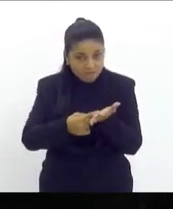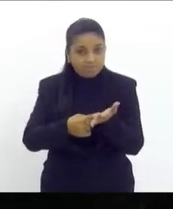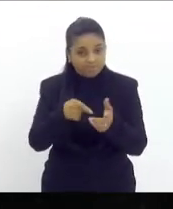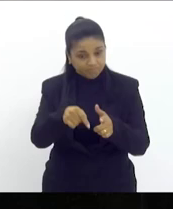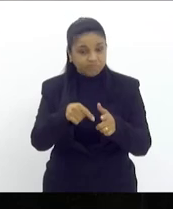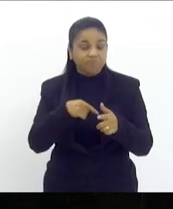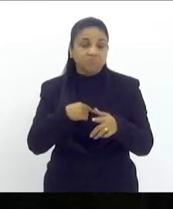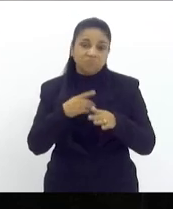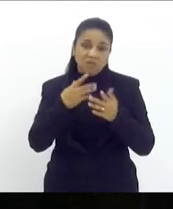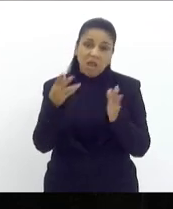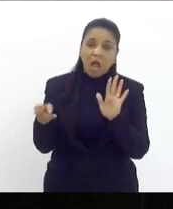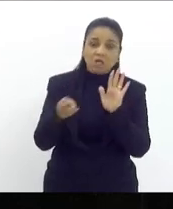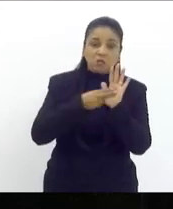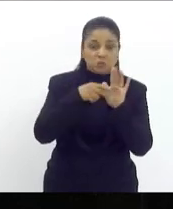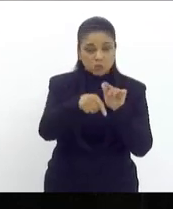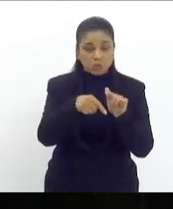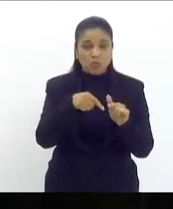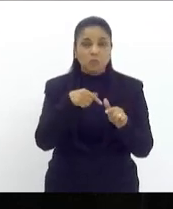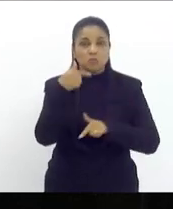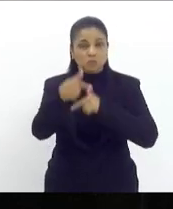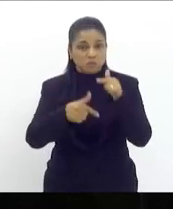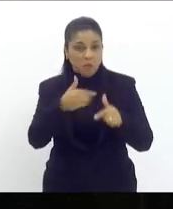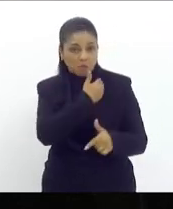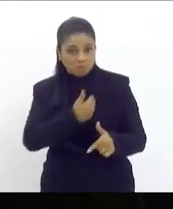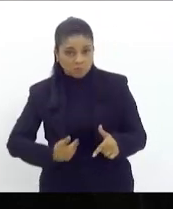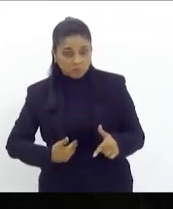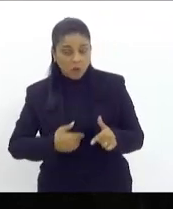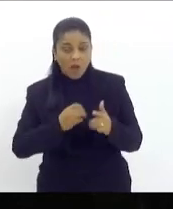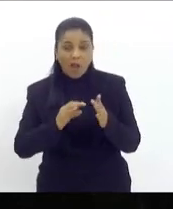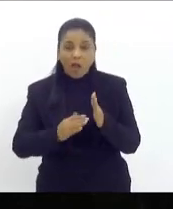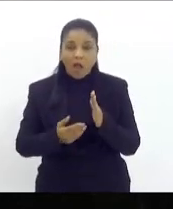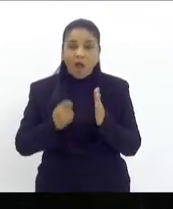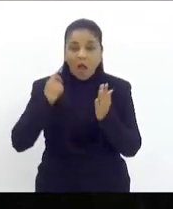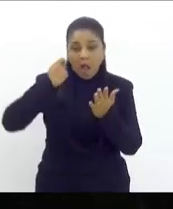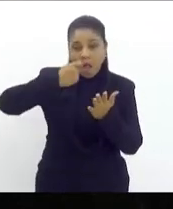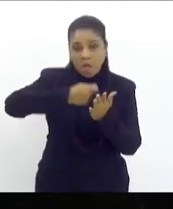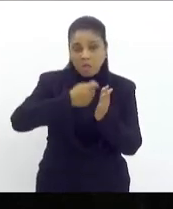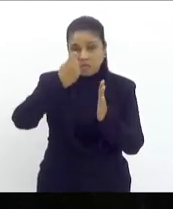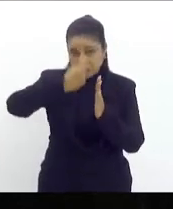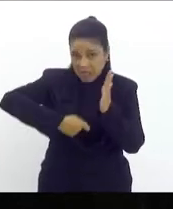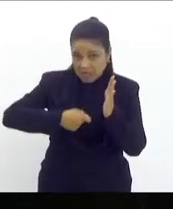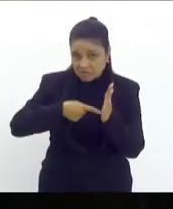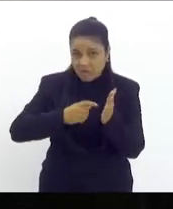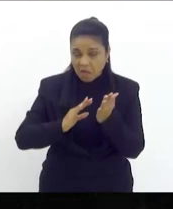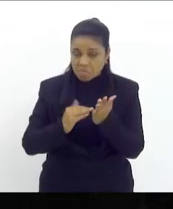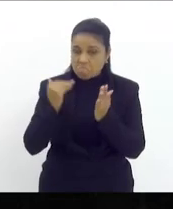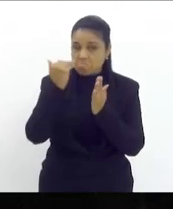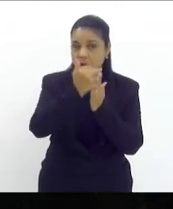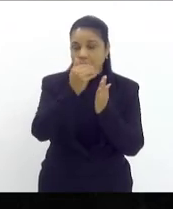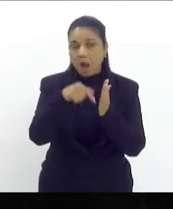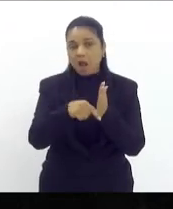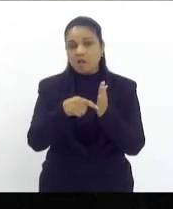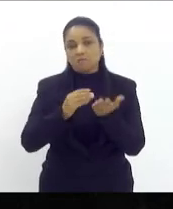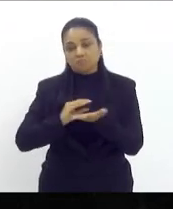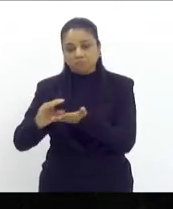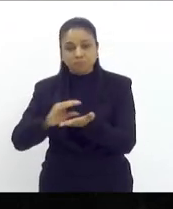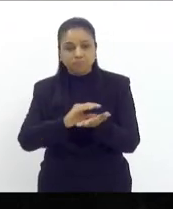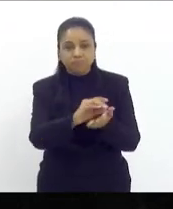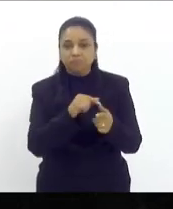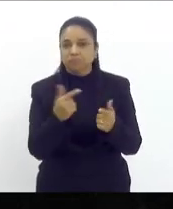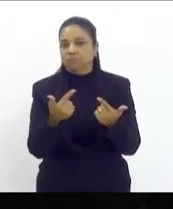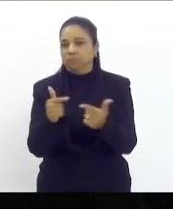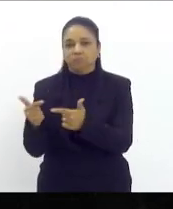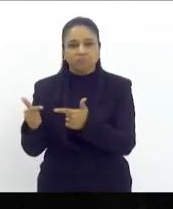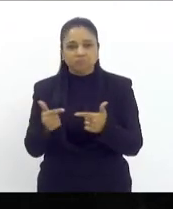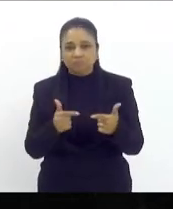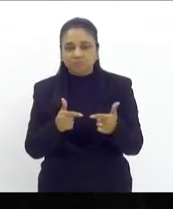públicos aumenta a tarifa não faz investimentos e aí cobra caro do povo